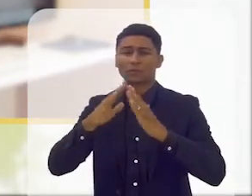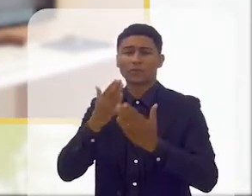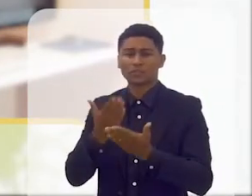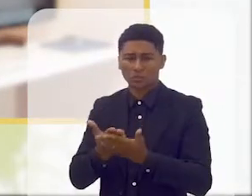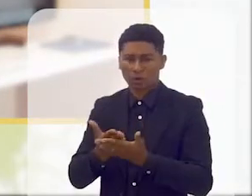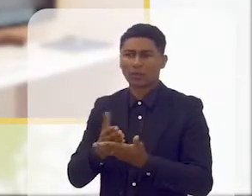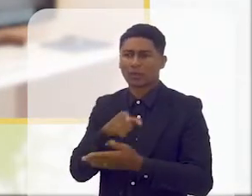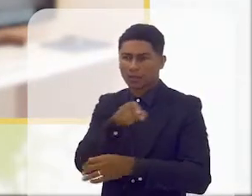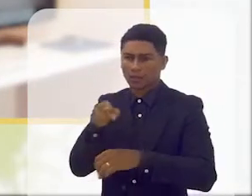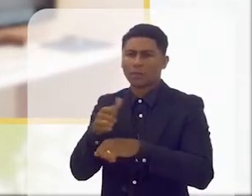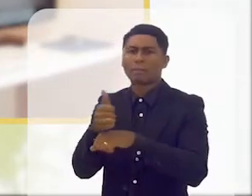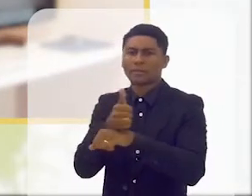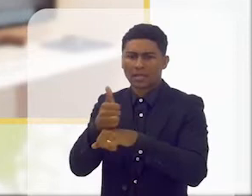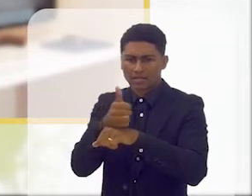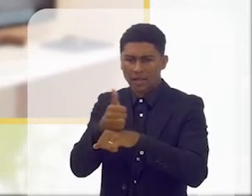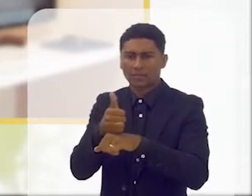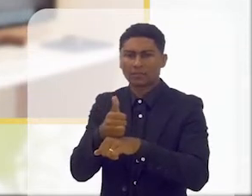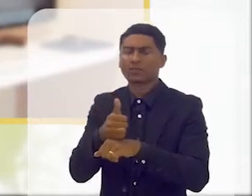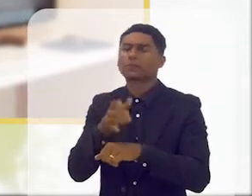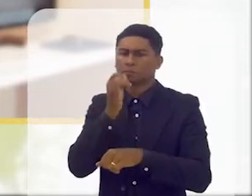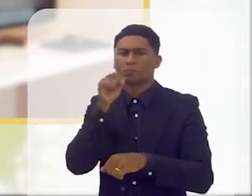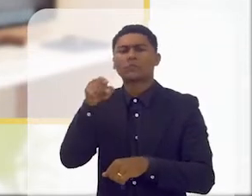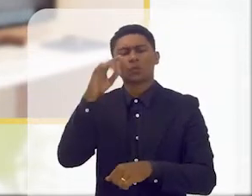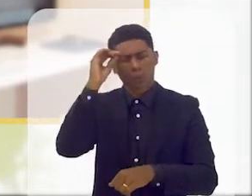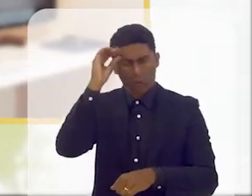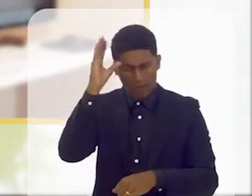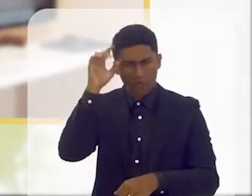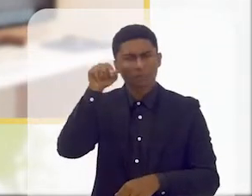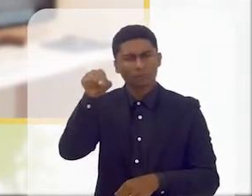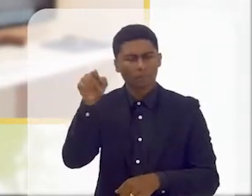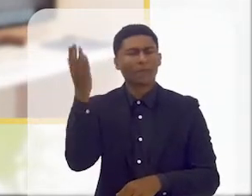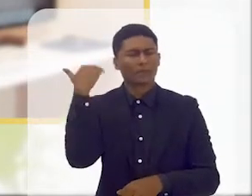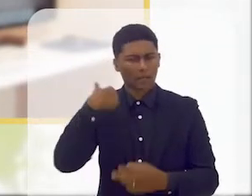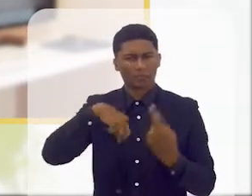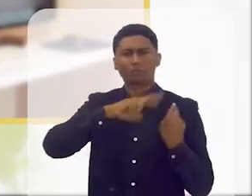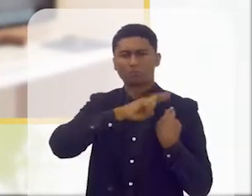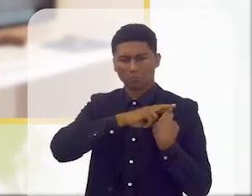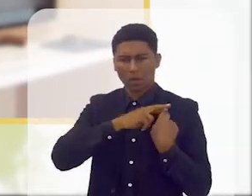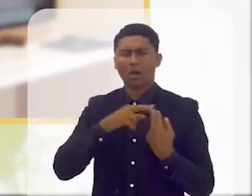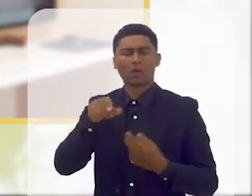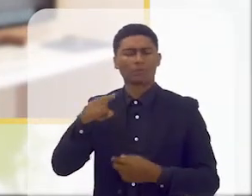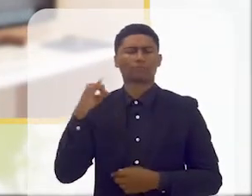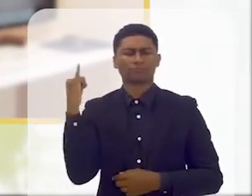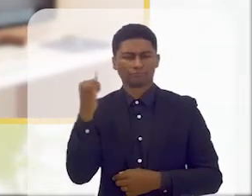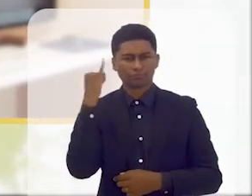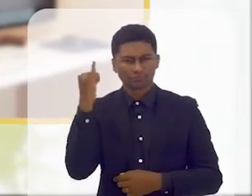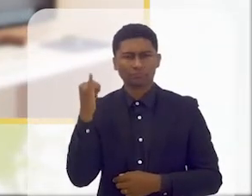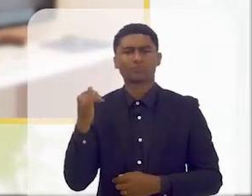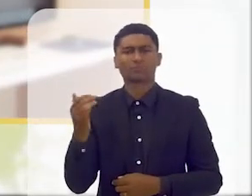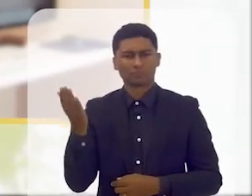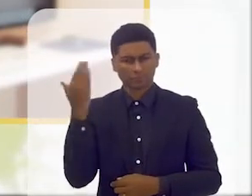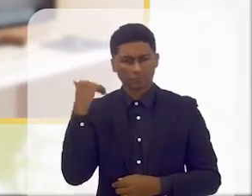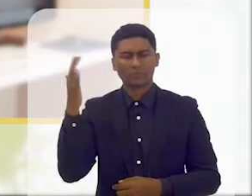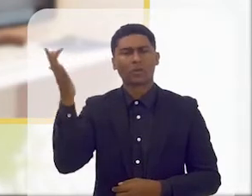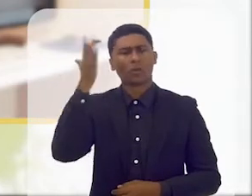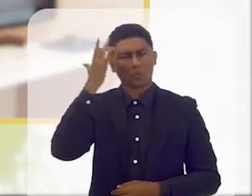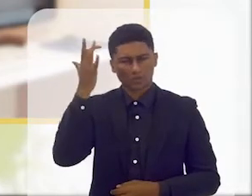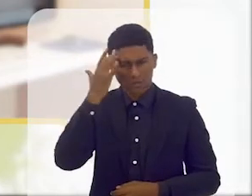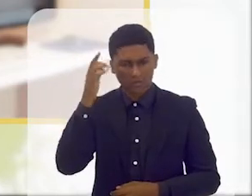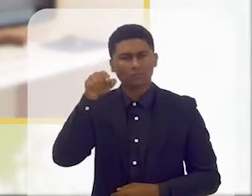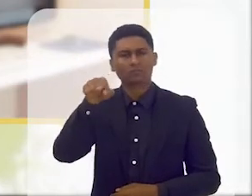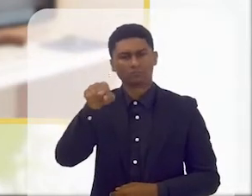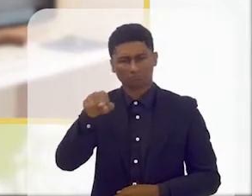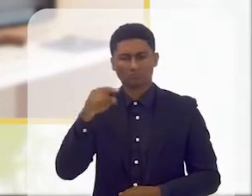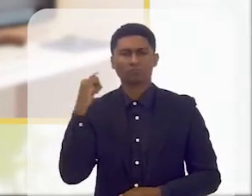não tirando o conhecimento que elas trouxeram, enfim, o papel que elas tiveram no passado, na consciência que tínhamos no